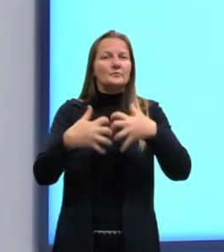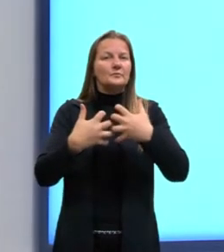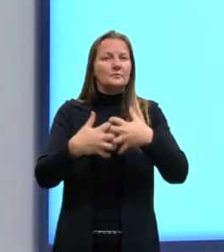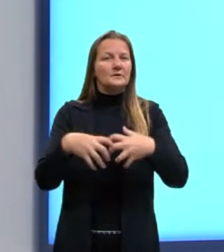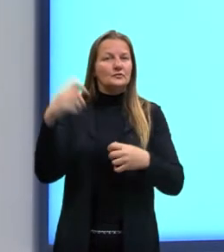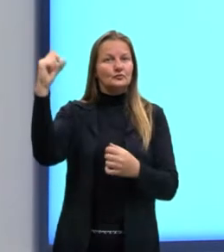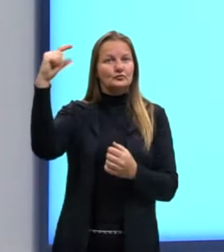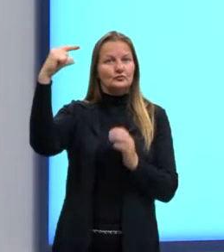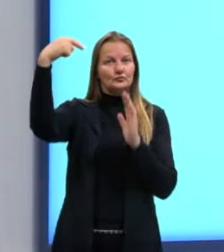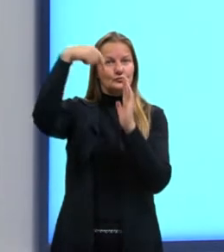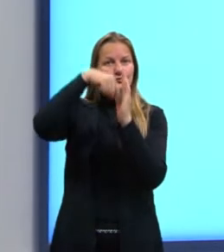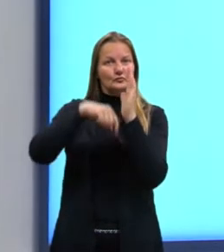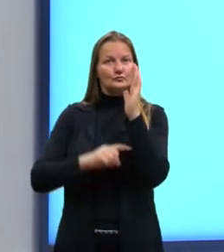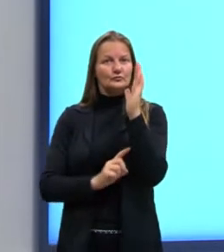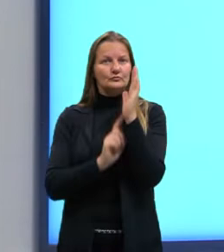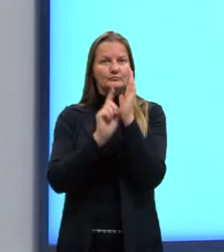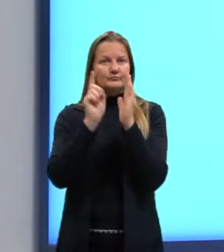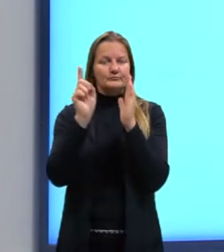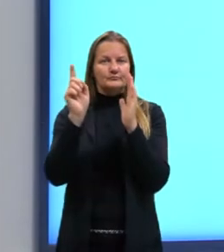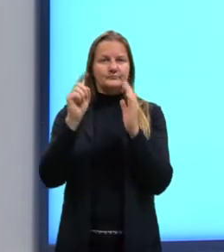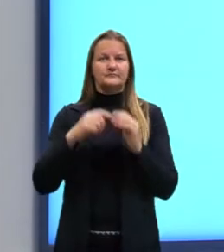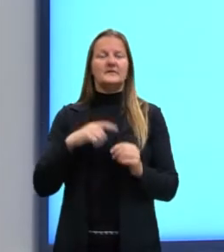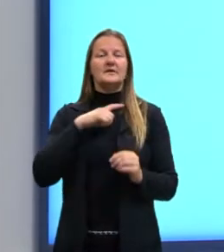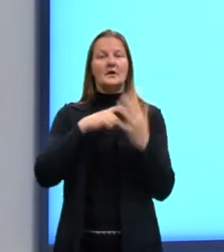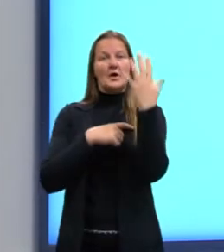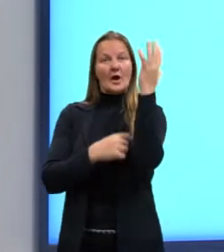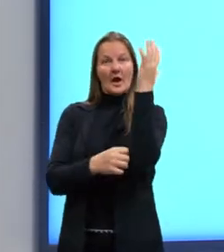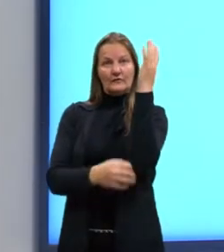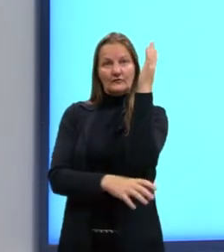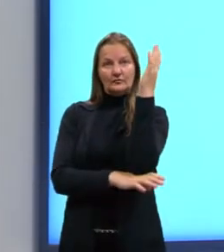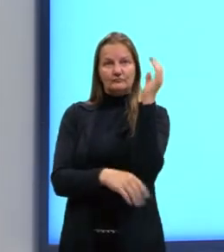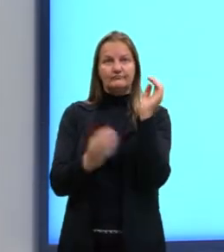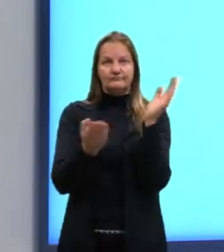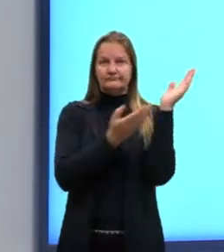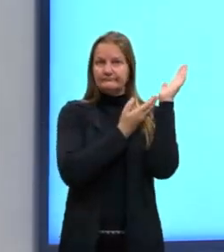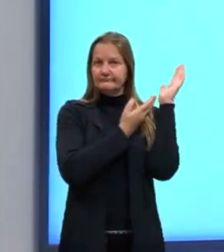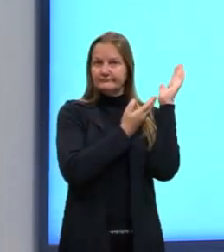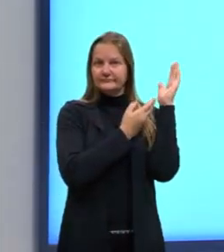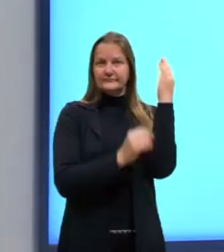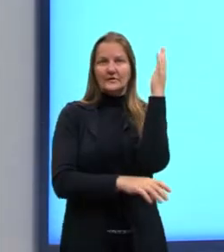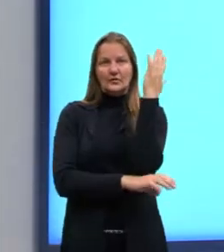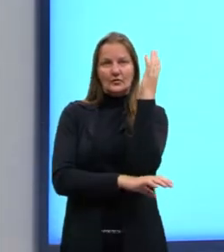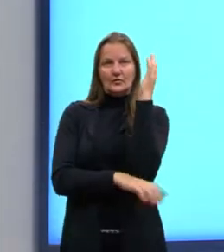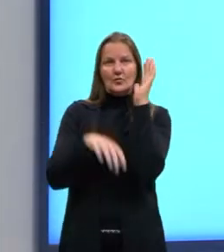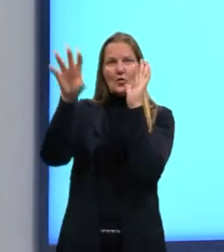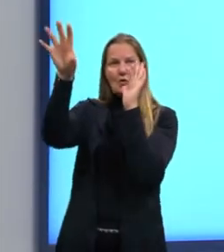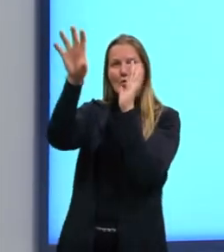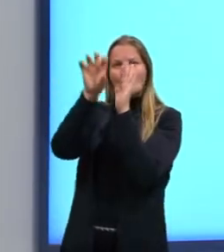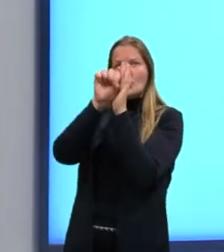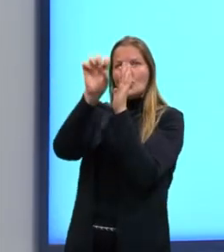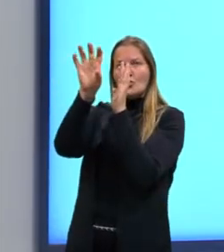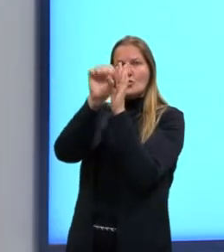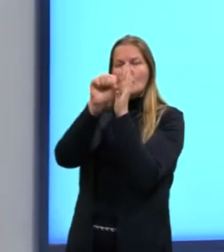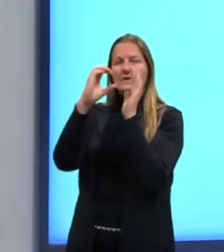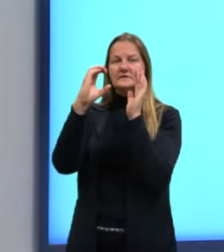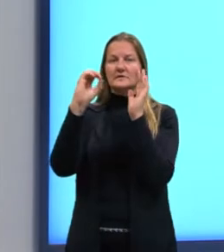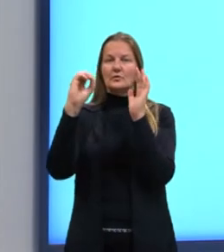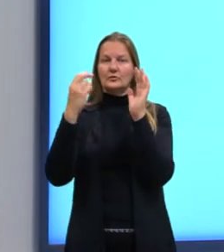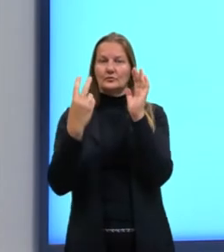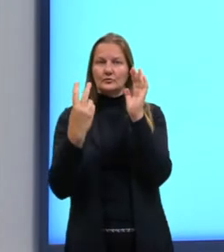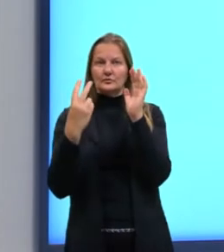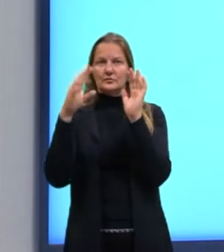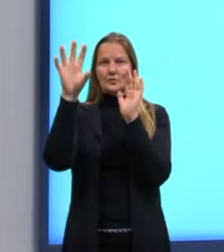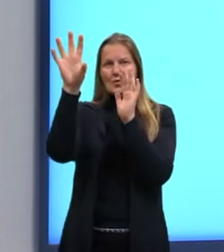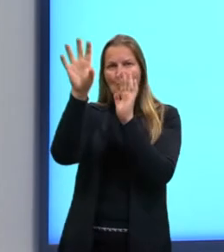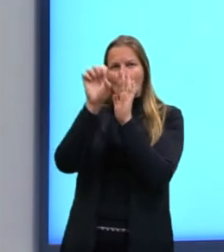Começando aqui, temos uma planta, uma árvore, onde ela vai absorver o gás carbônico, CO2,